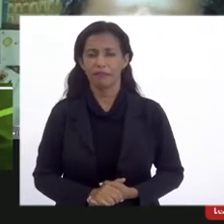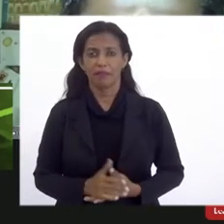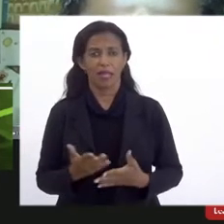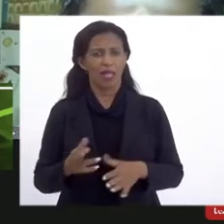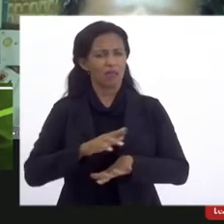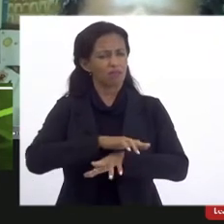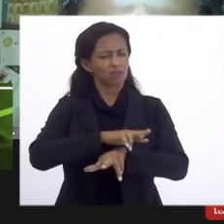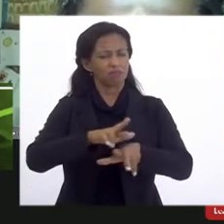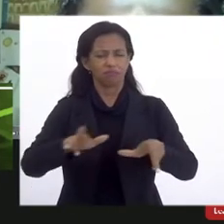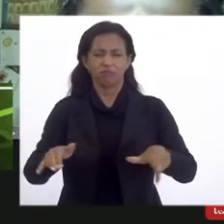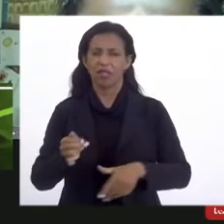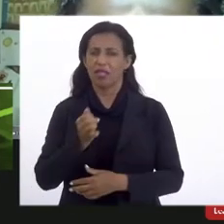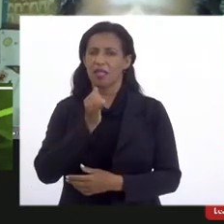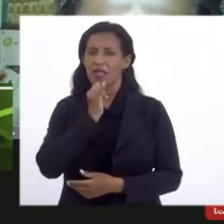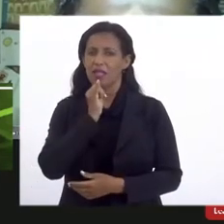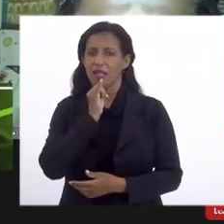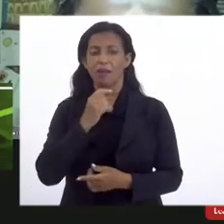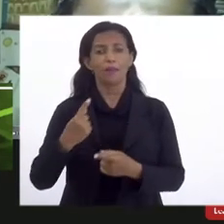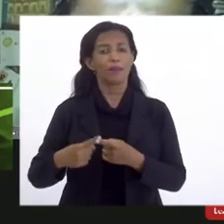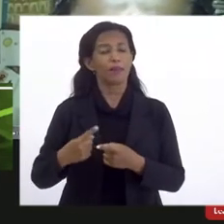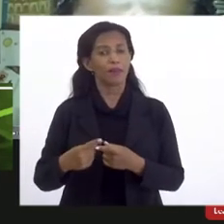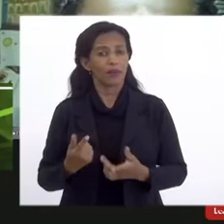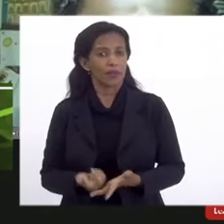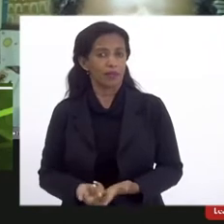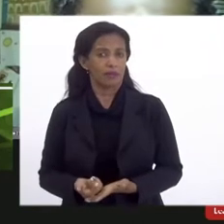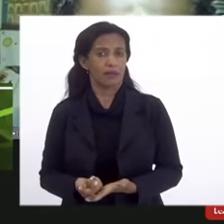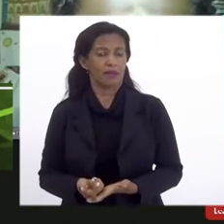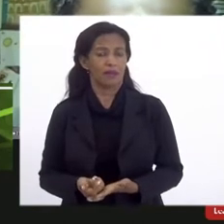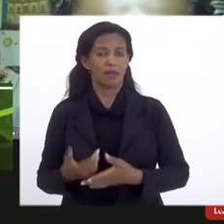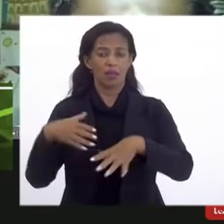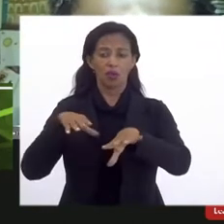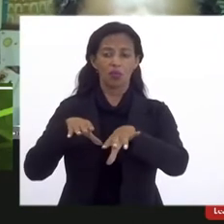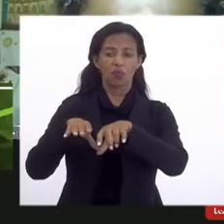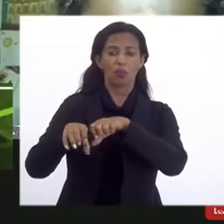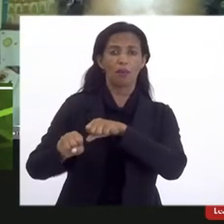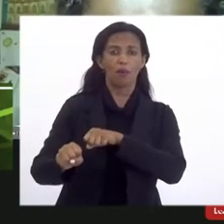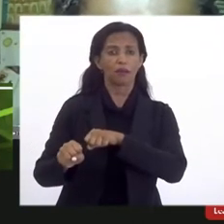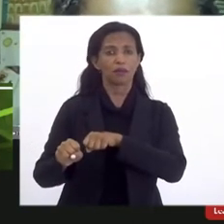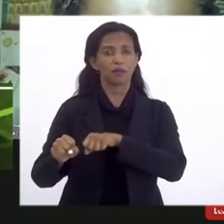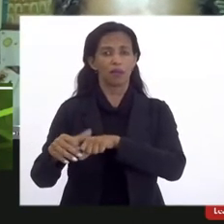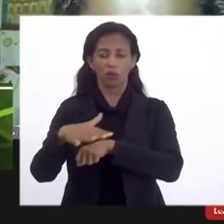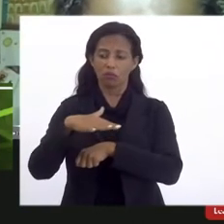exemplos. Por quê? É uma questão da formação da mão de obra.